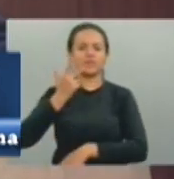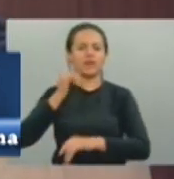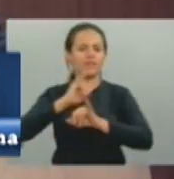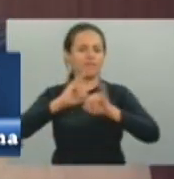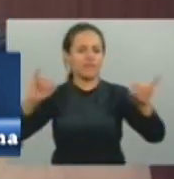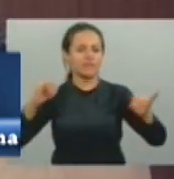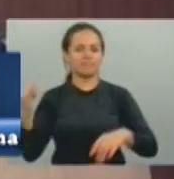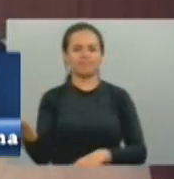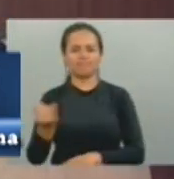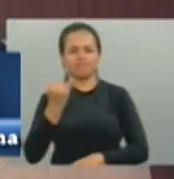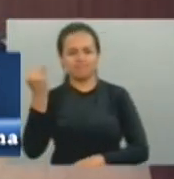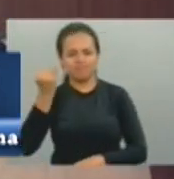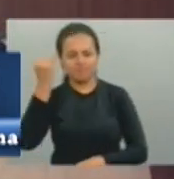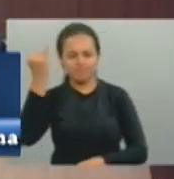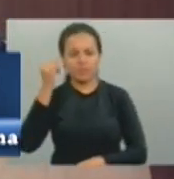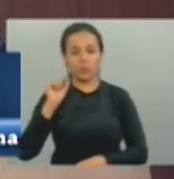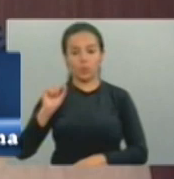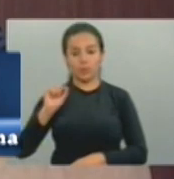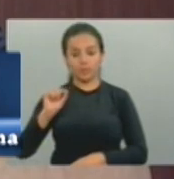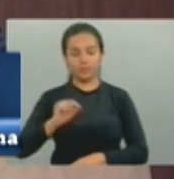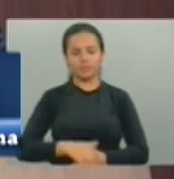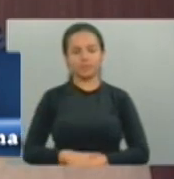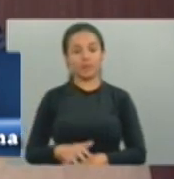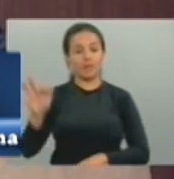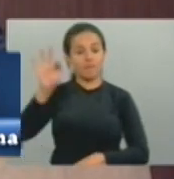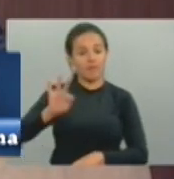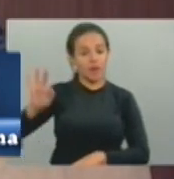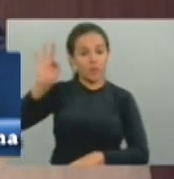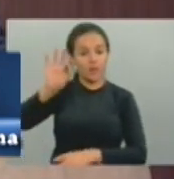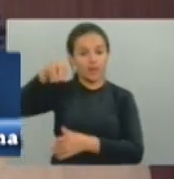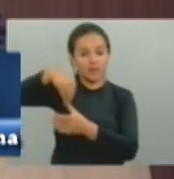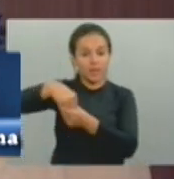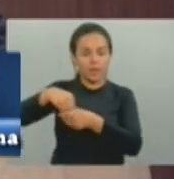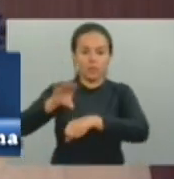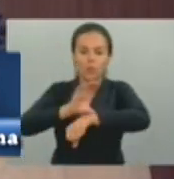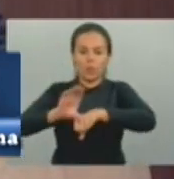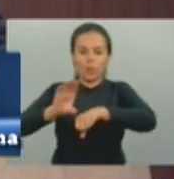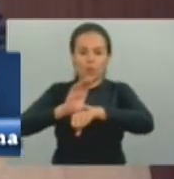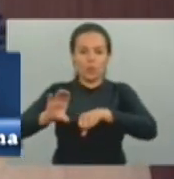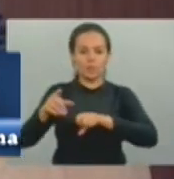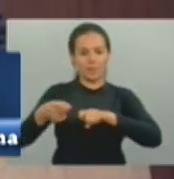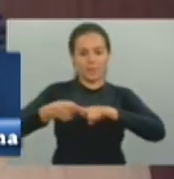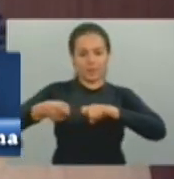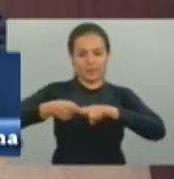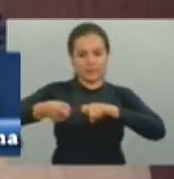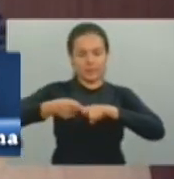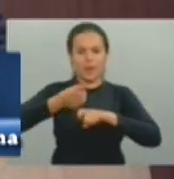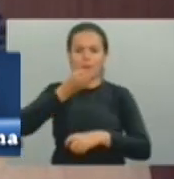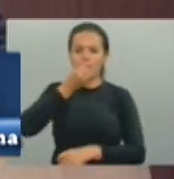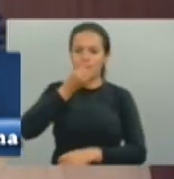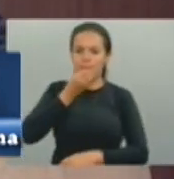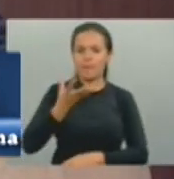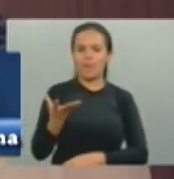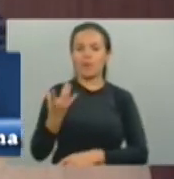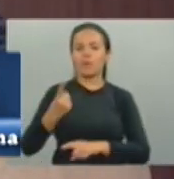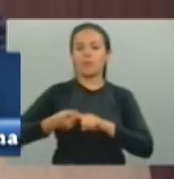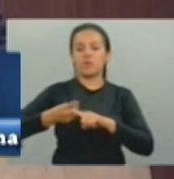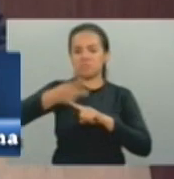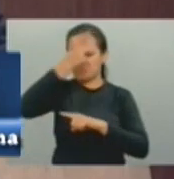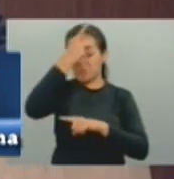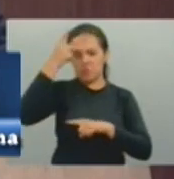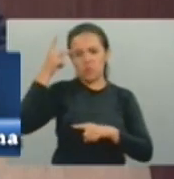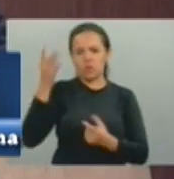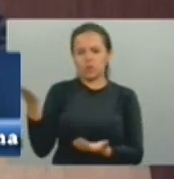que essas faculdades terão o alívio para o filho do interior do estado,